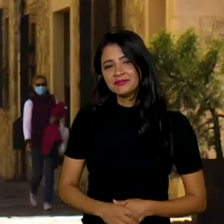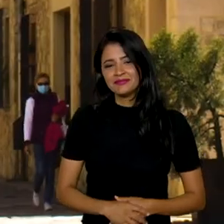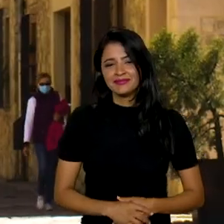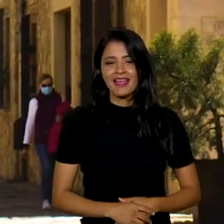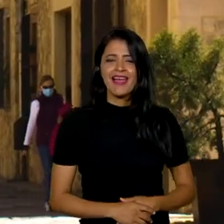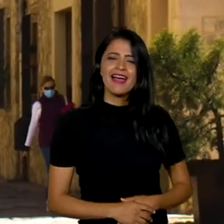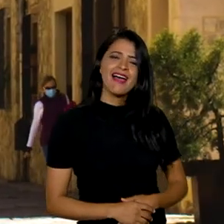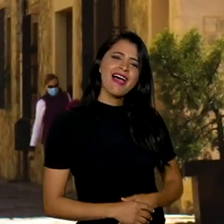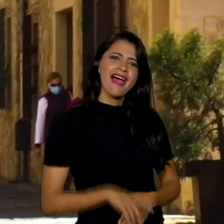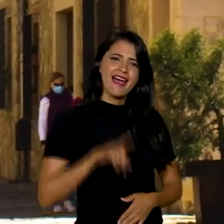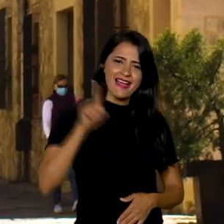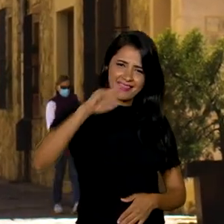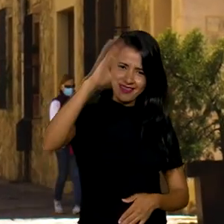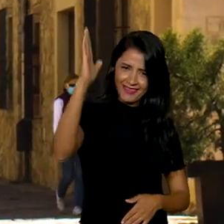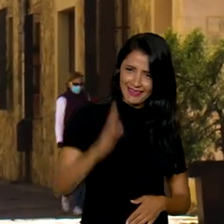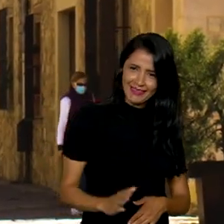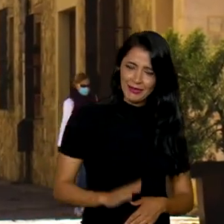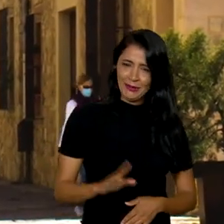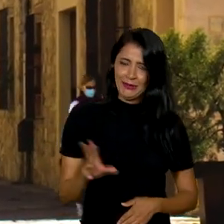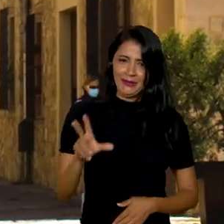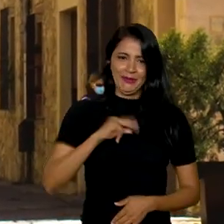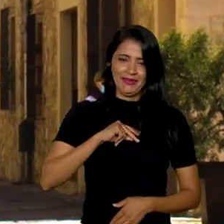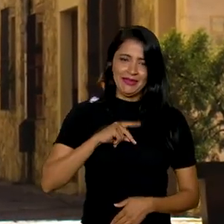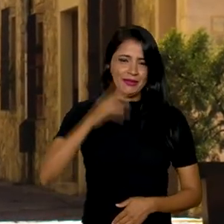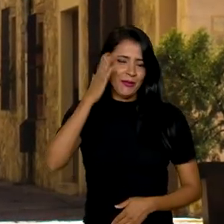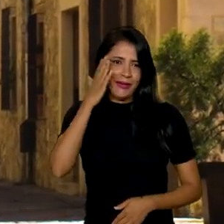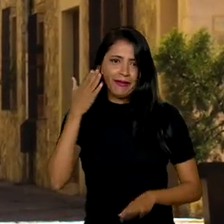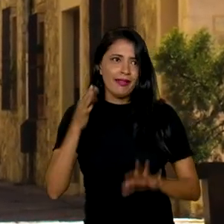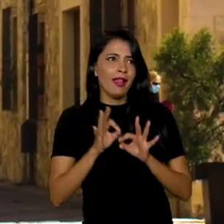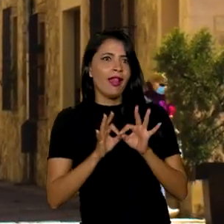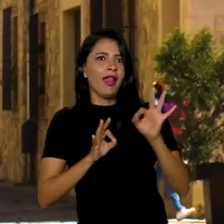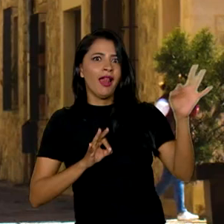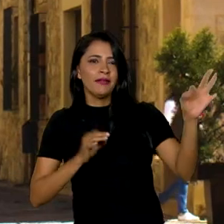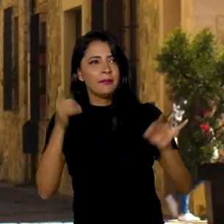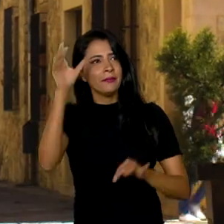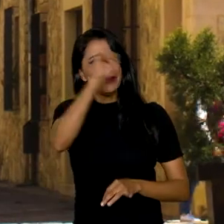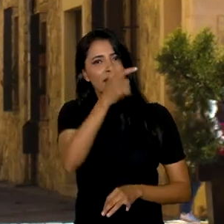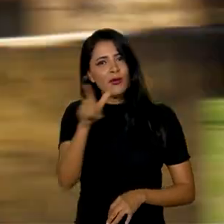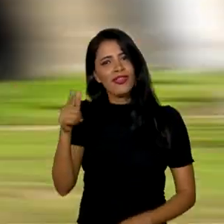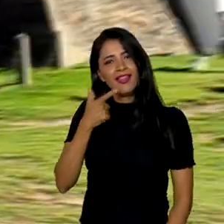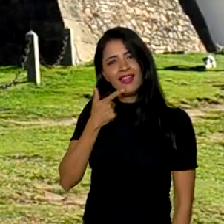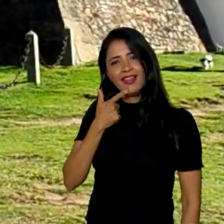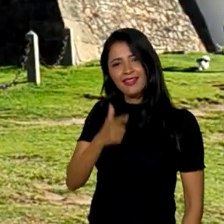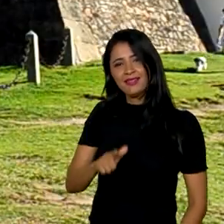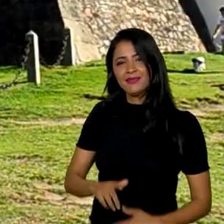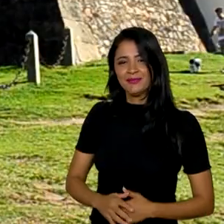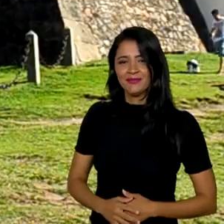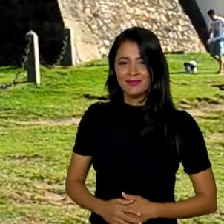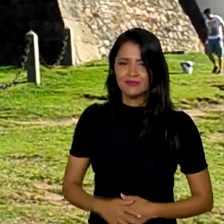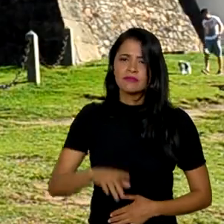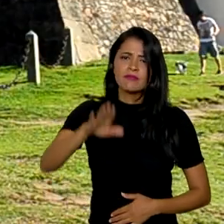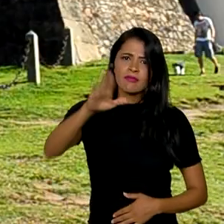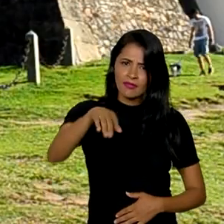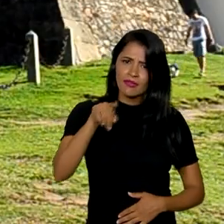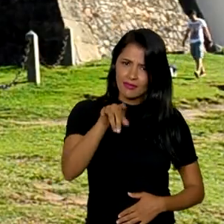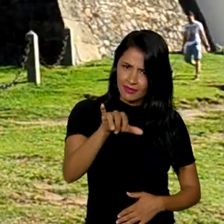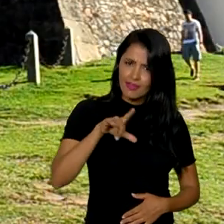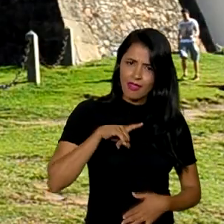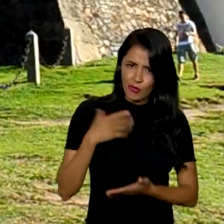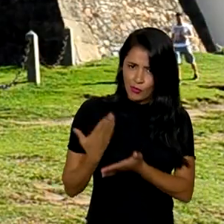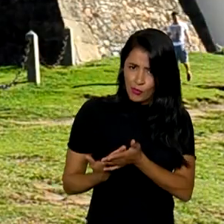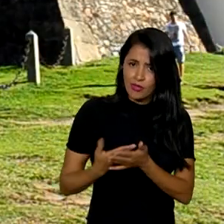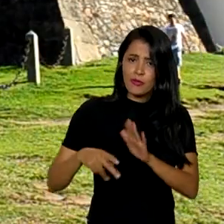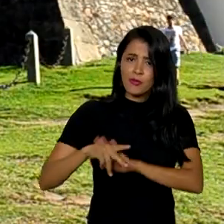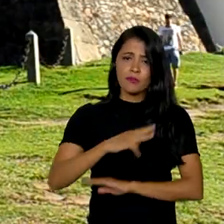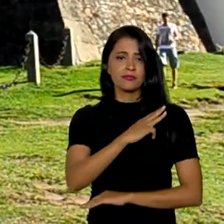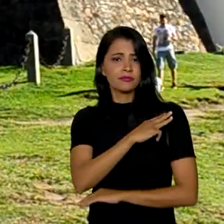Ah, lá no Brasil, vixe! Se eu soubesse, não vinha tão longe pra aprender outra língua. Ei, se você é estudante